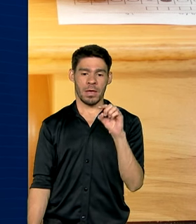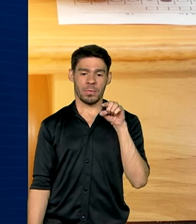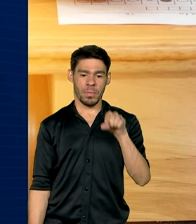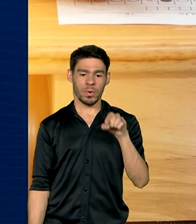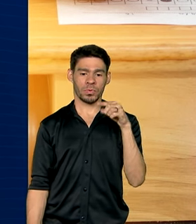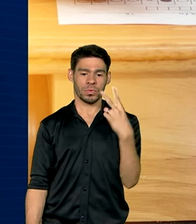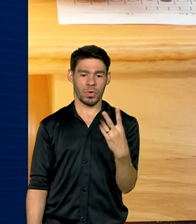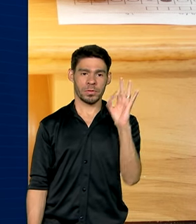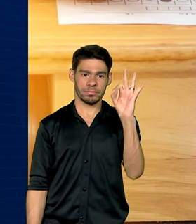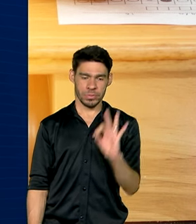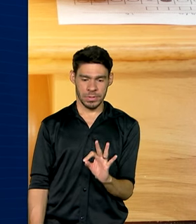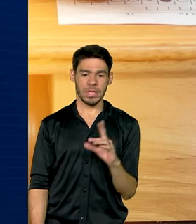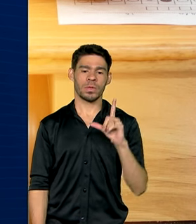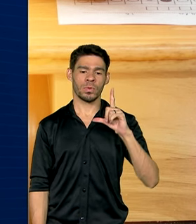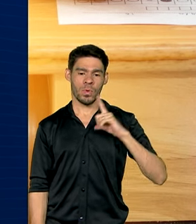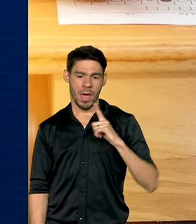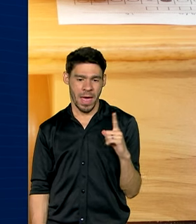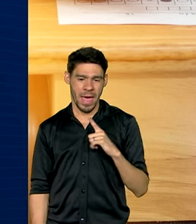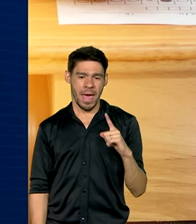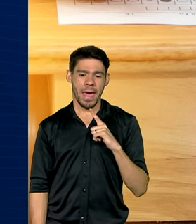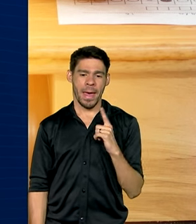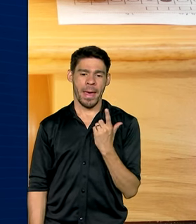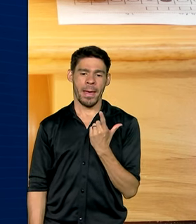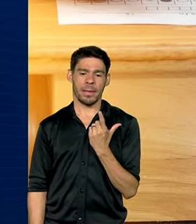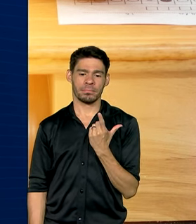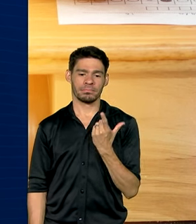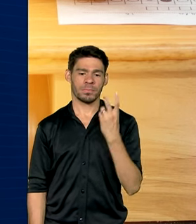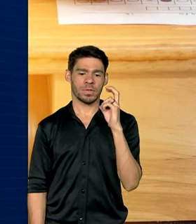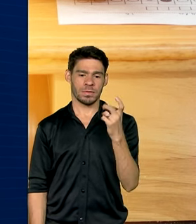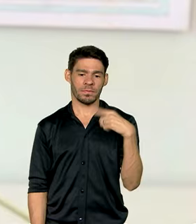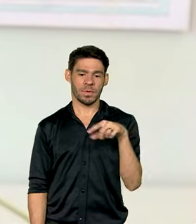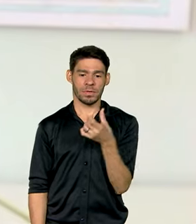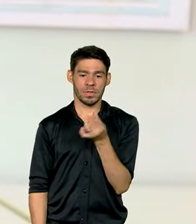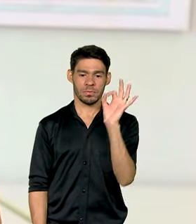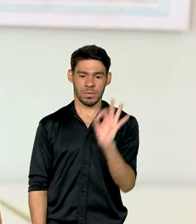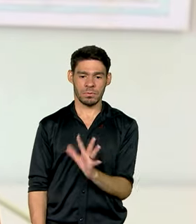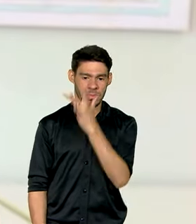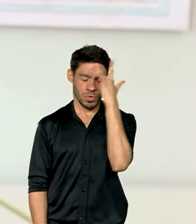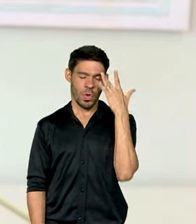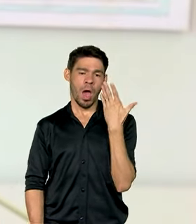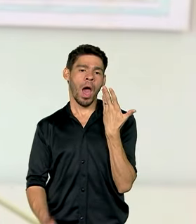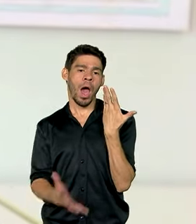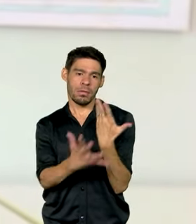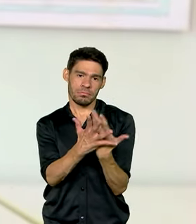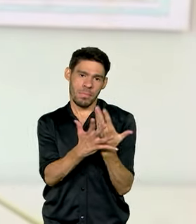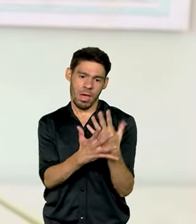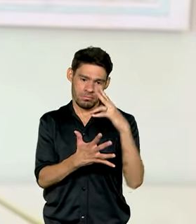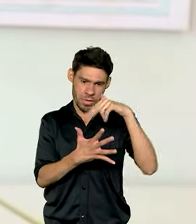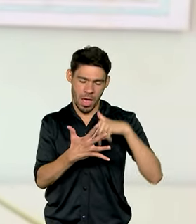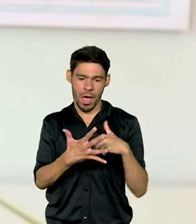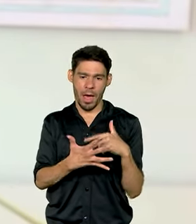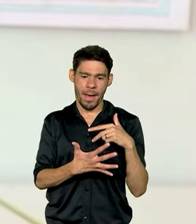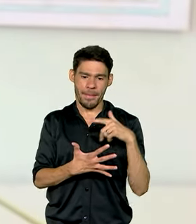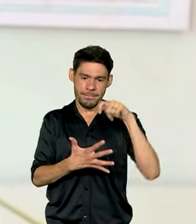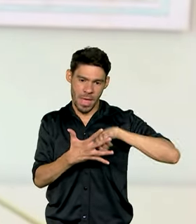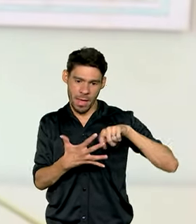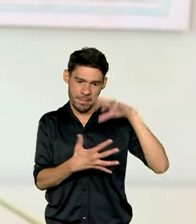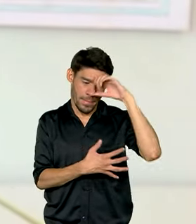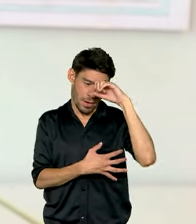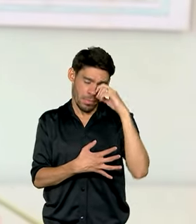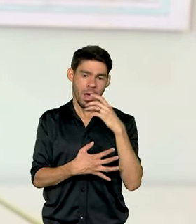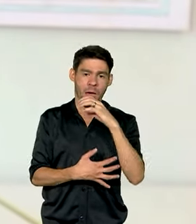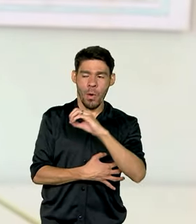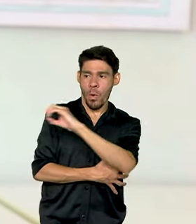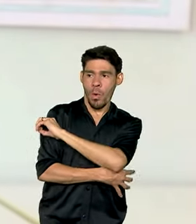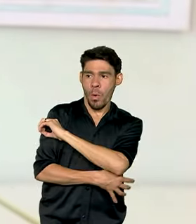232 mil pessoas que aprenderam a ler e a escrever. Embora o analfabetismo venha reduzindo no